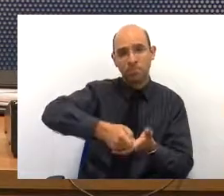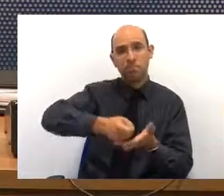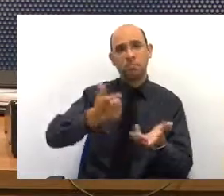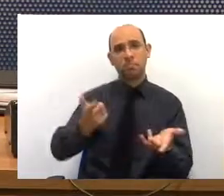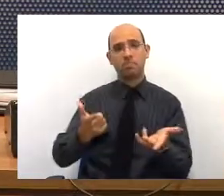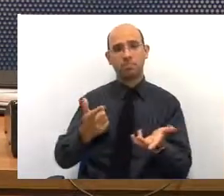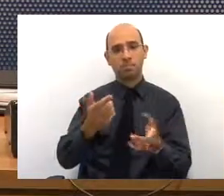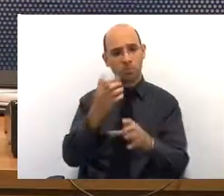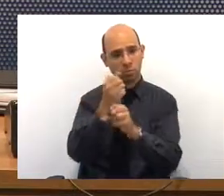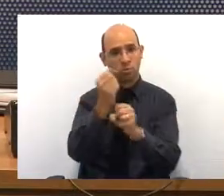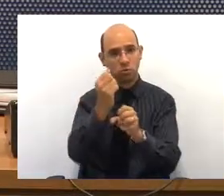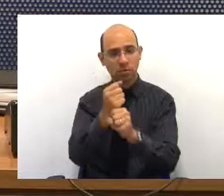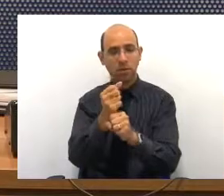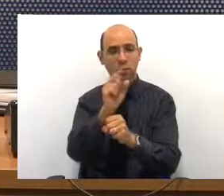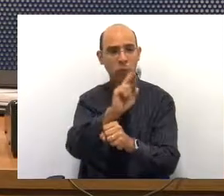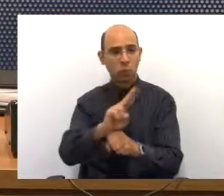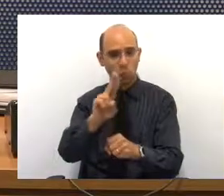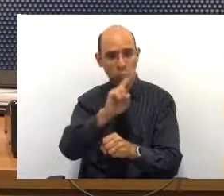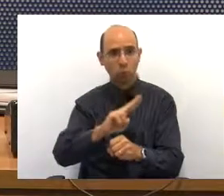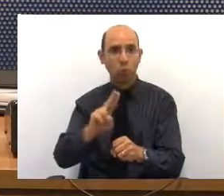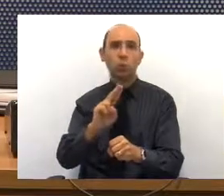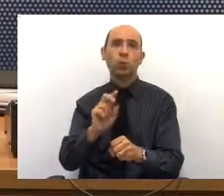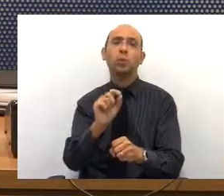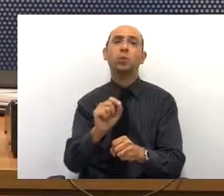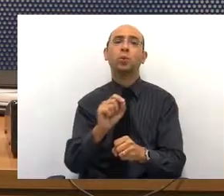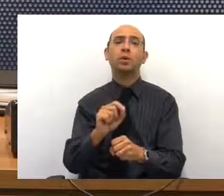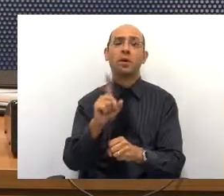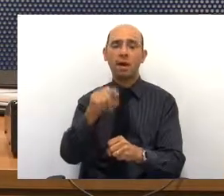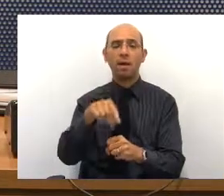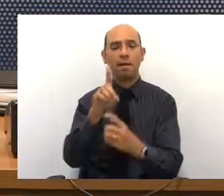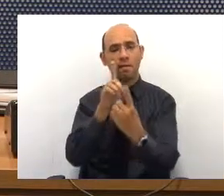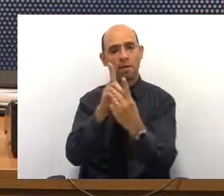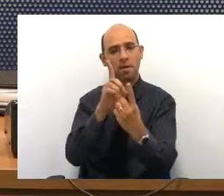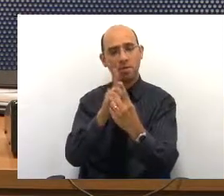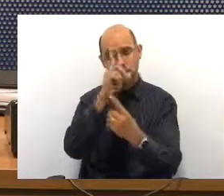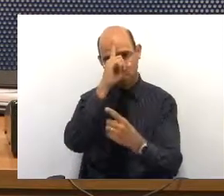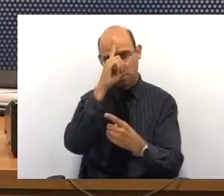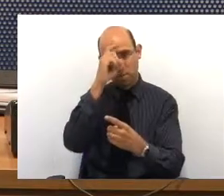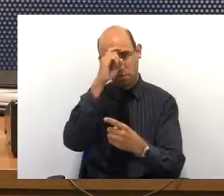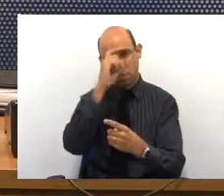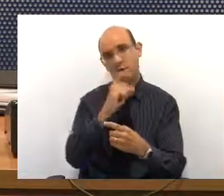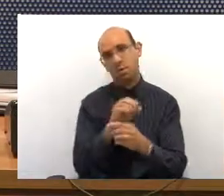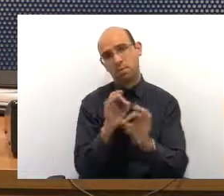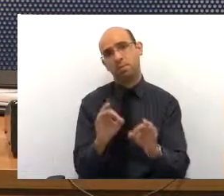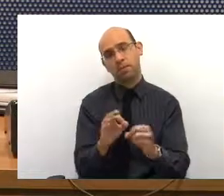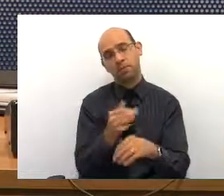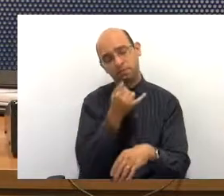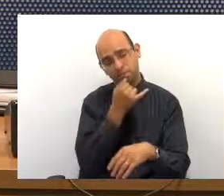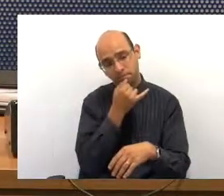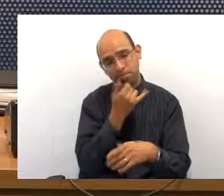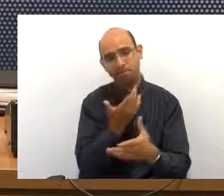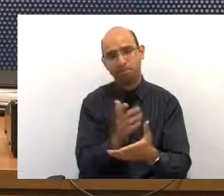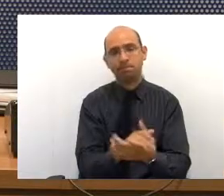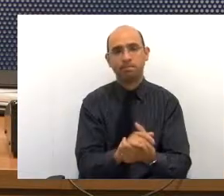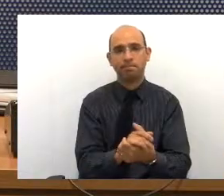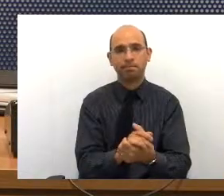orçamento com atendimento hospitalar, infelizmente. Agora,